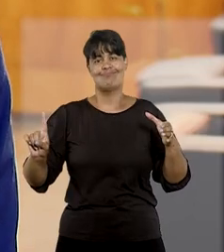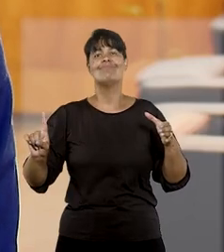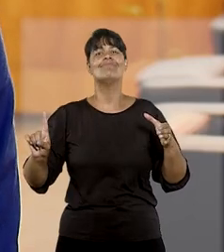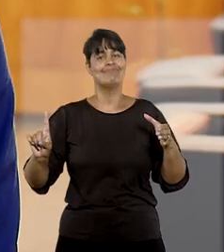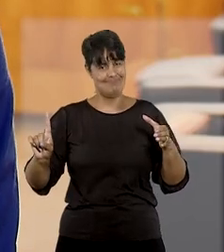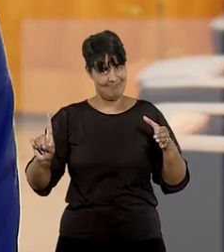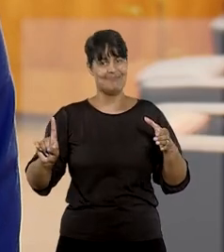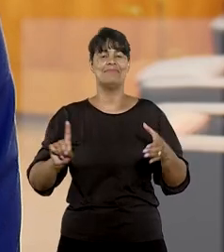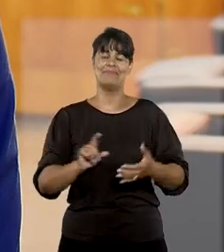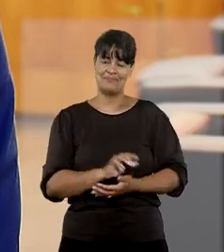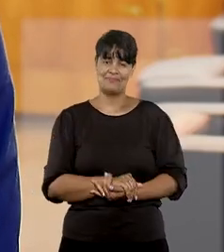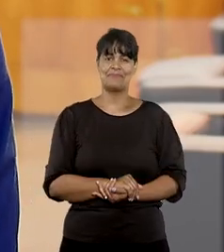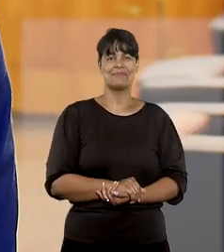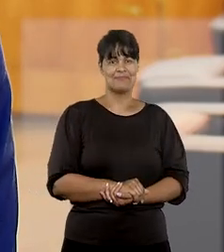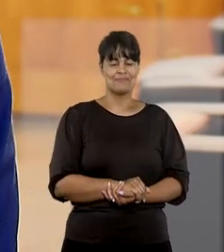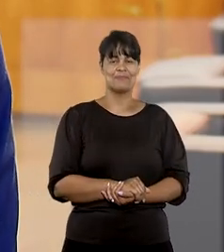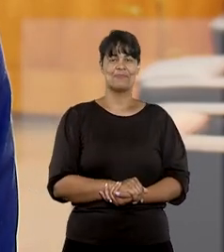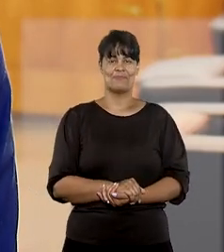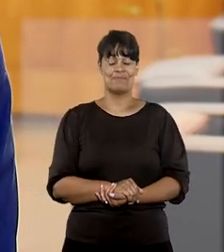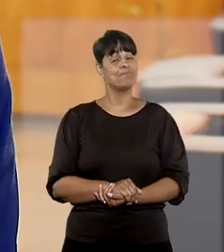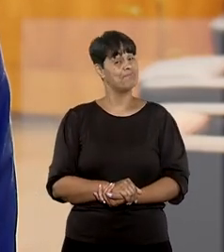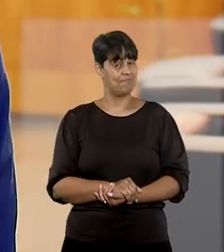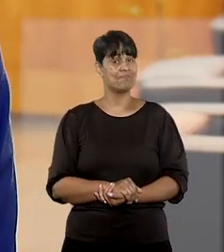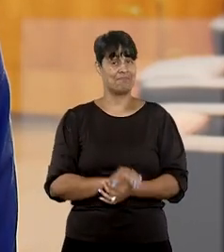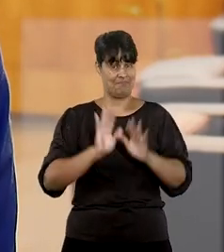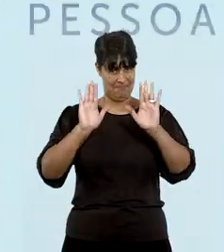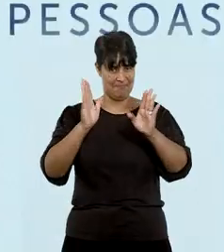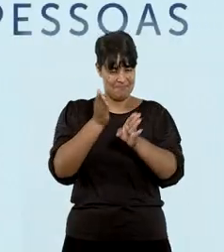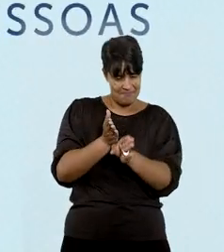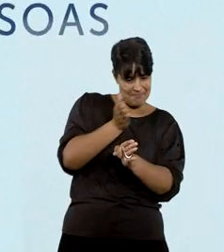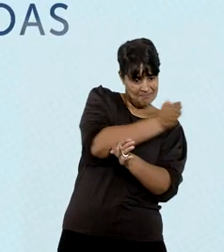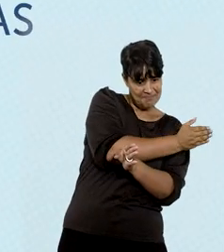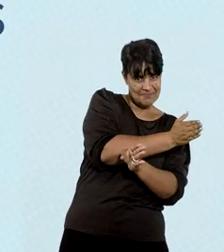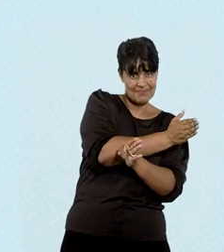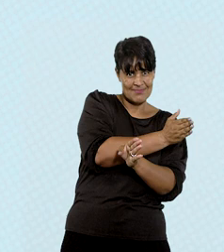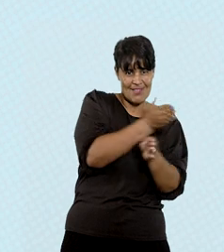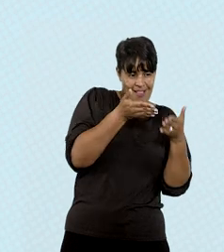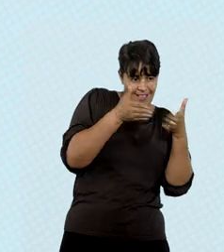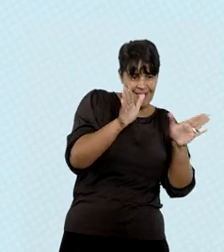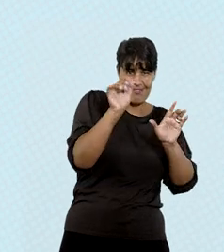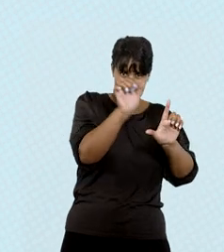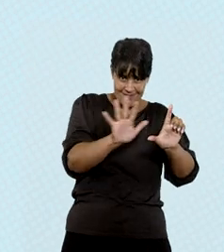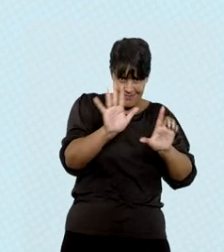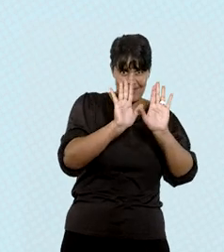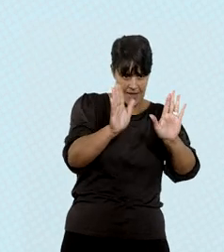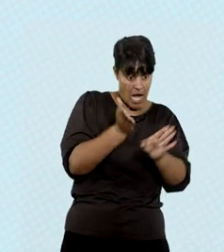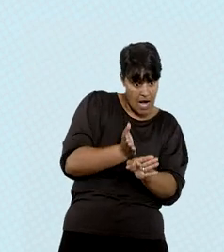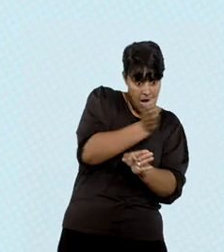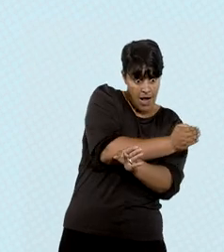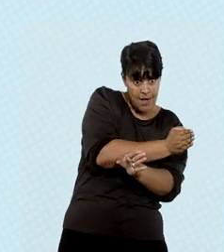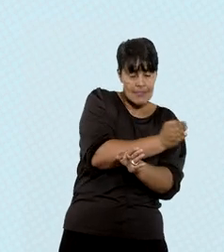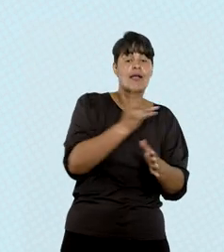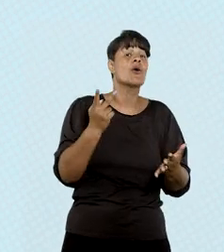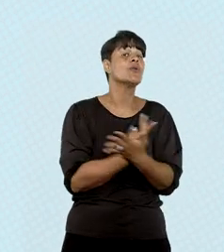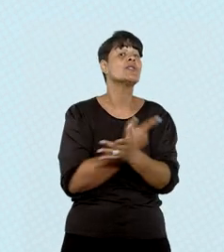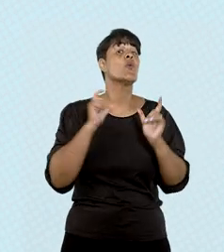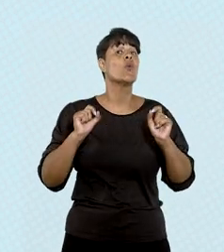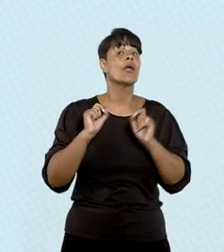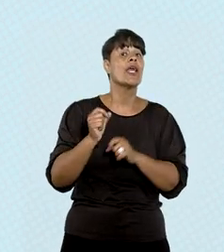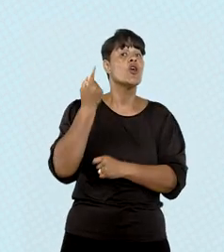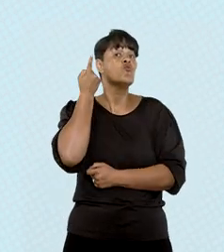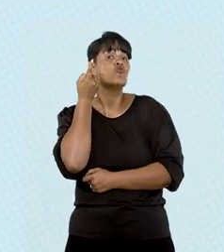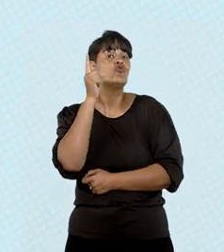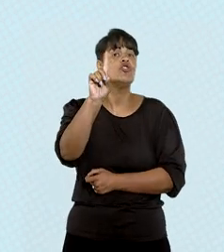que é nada sobre nós sem nós. Antes do lançamento da plataforma, foi realizado no STJ